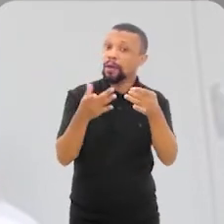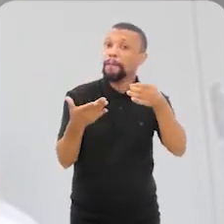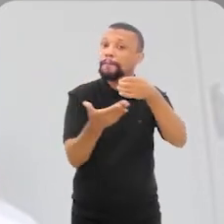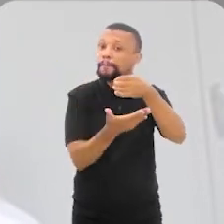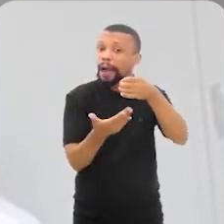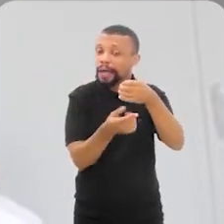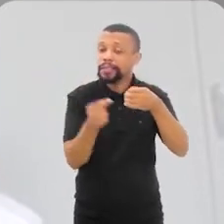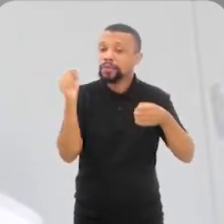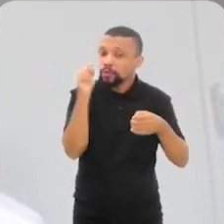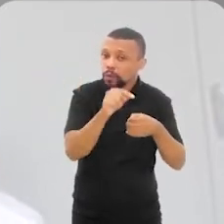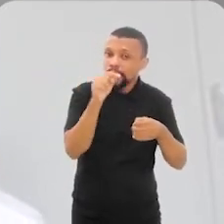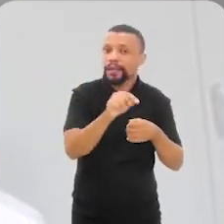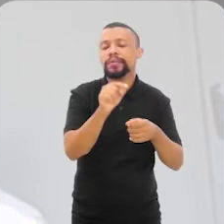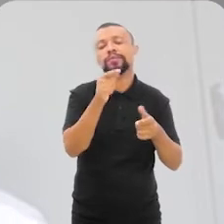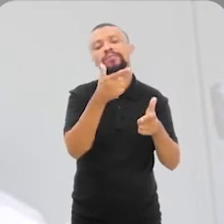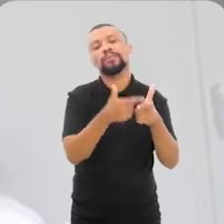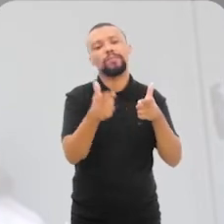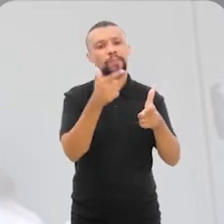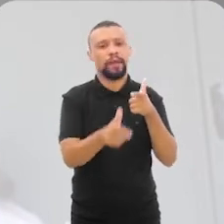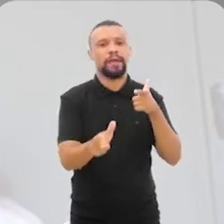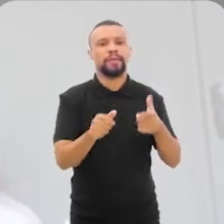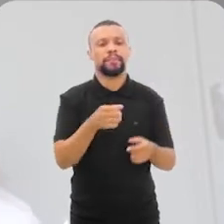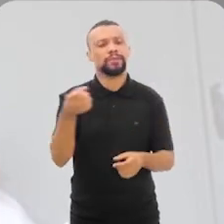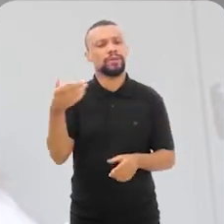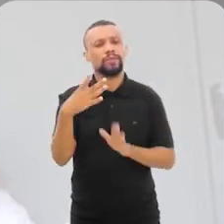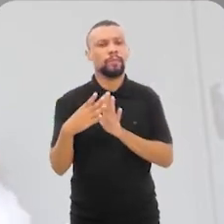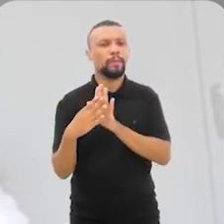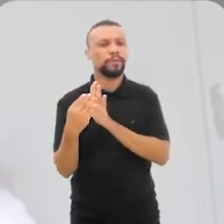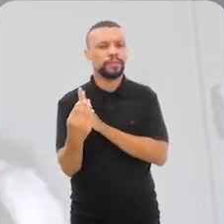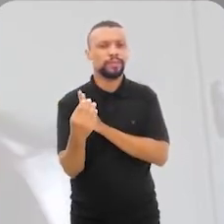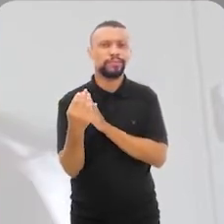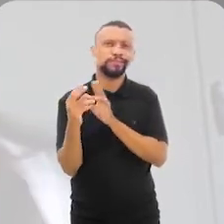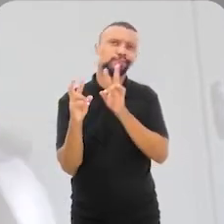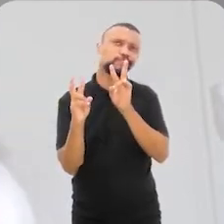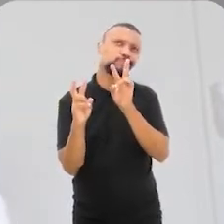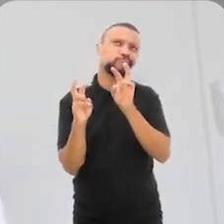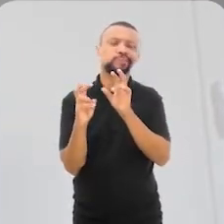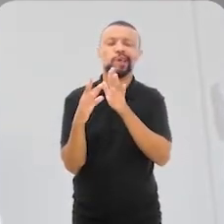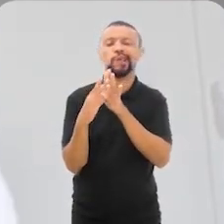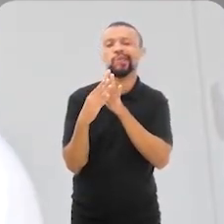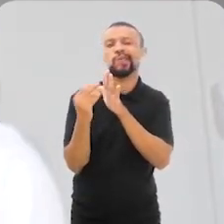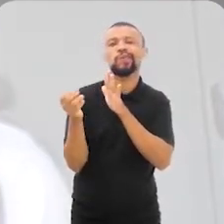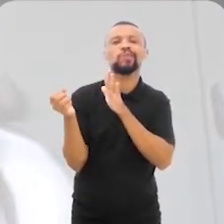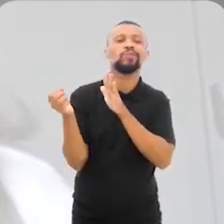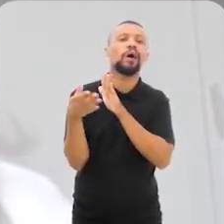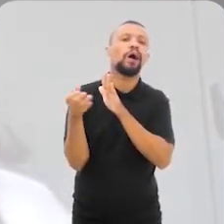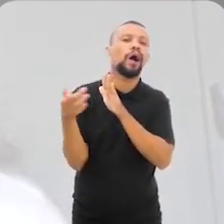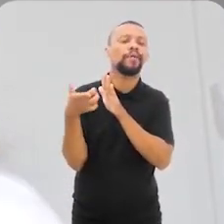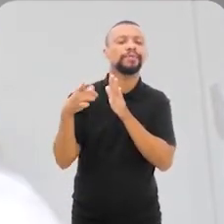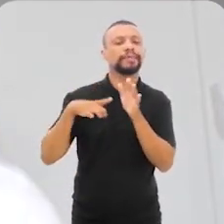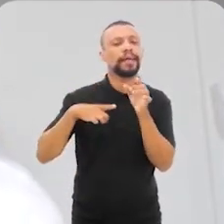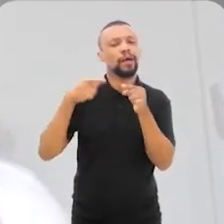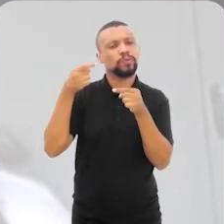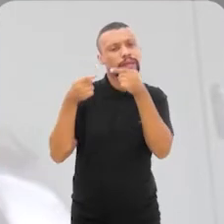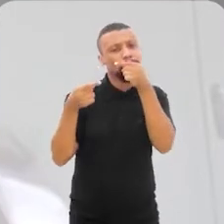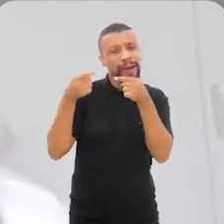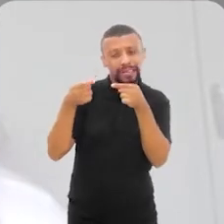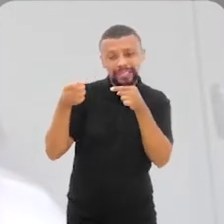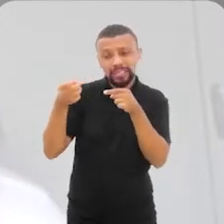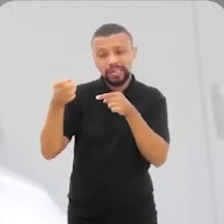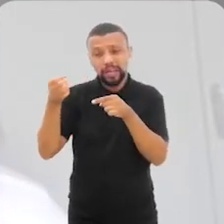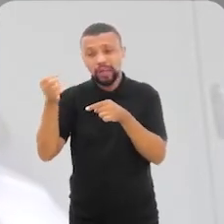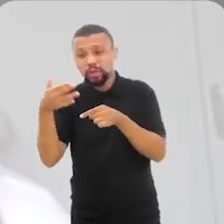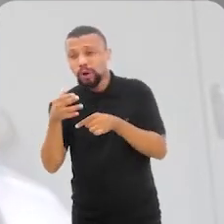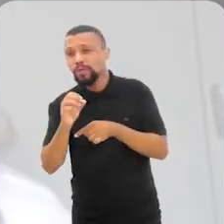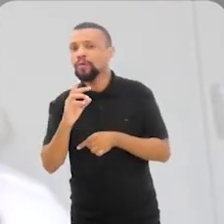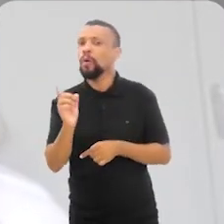questões, né? Esses novos modelos que se dizem novos e que, enfim, existe todo um debate se isso é novo